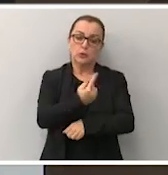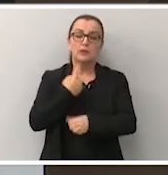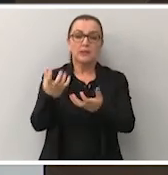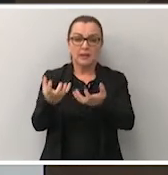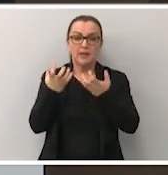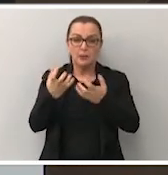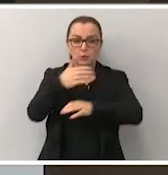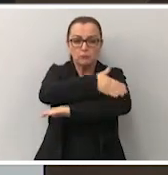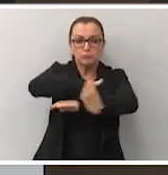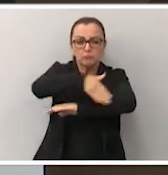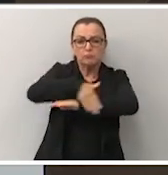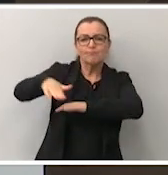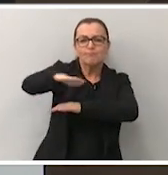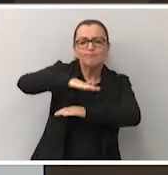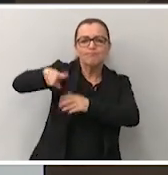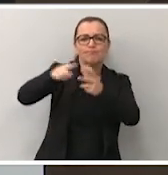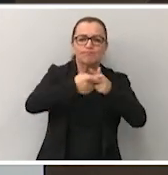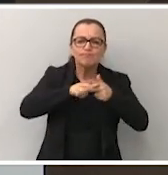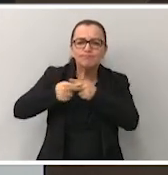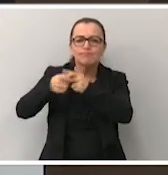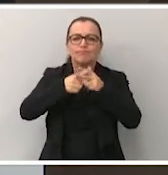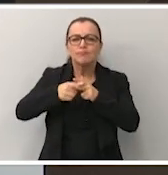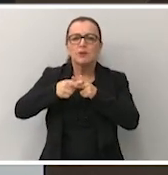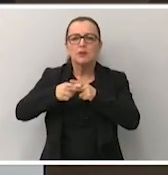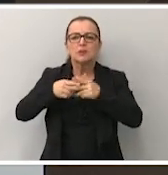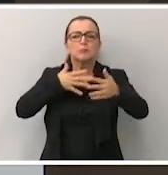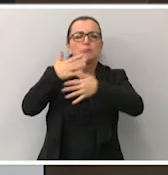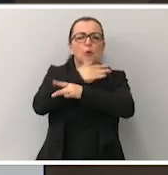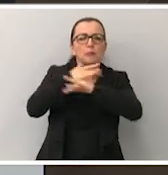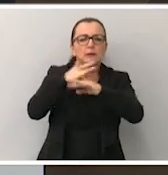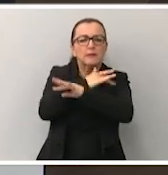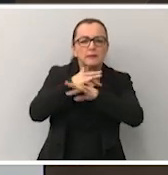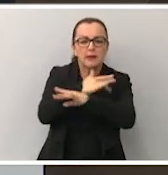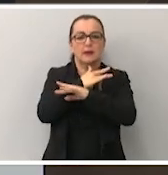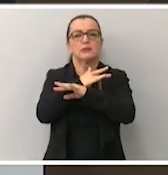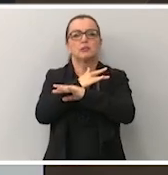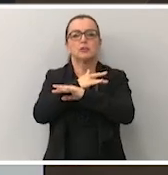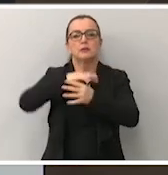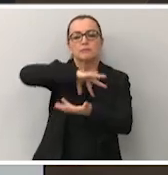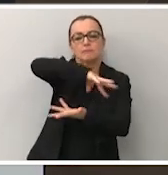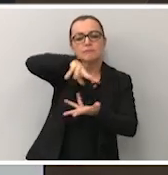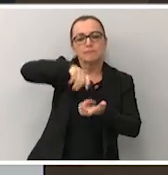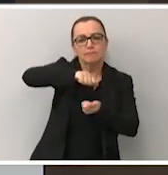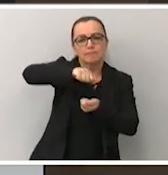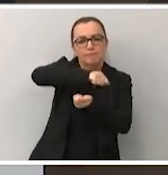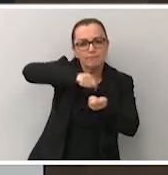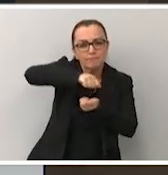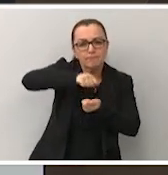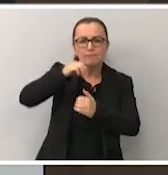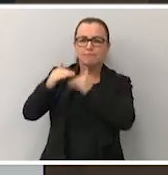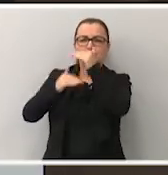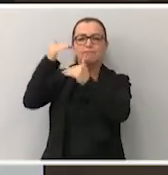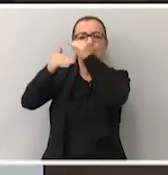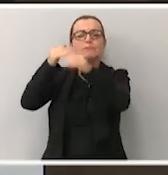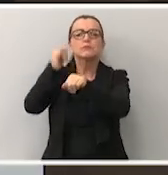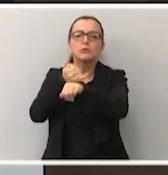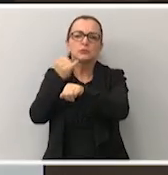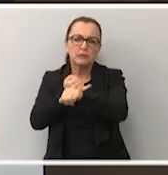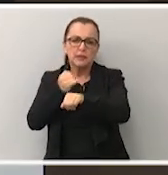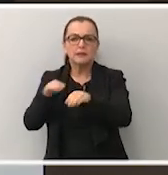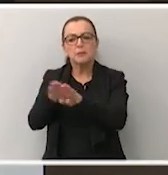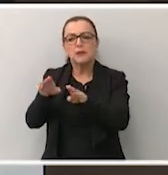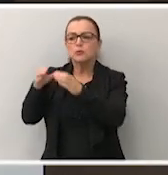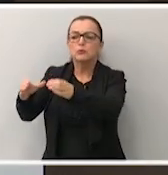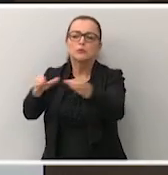termos de zoneamento urbano, o que queremos em termos de mobilidade, de sustentabilidade versus progresso, de questões locais que nos